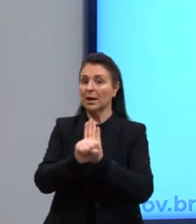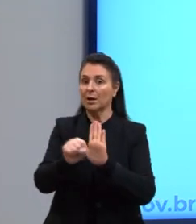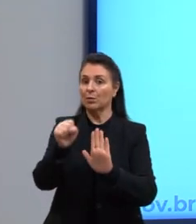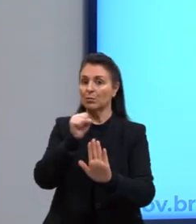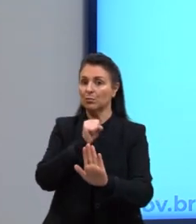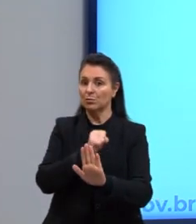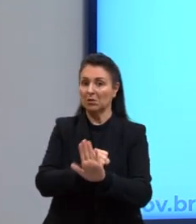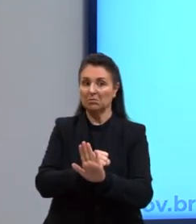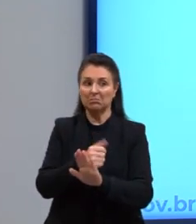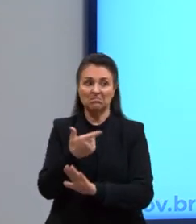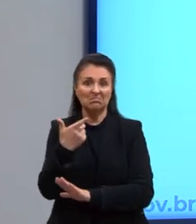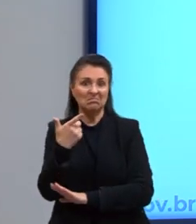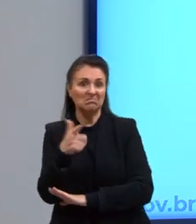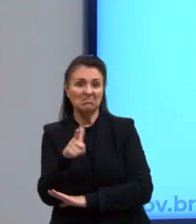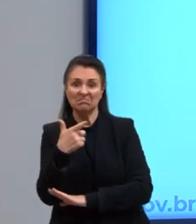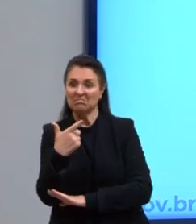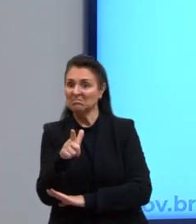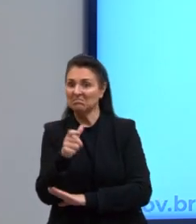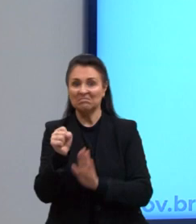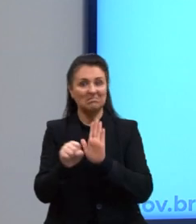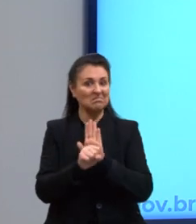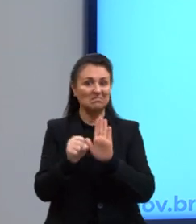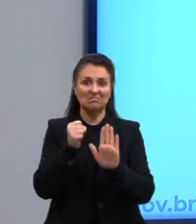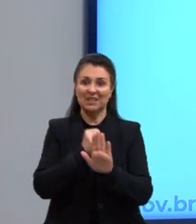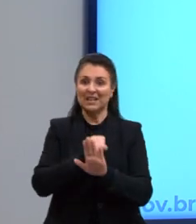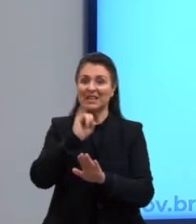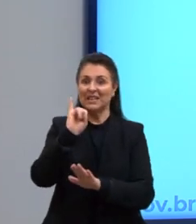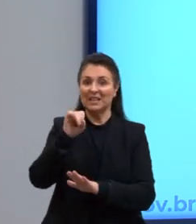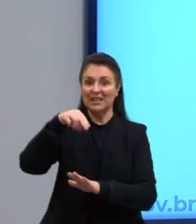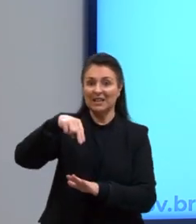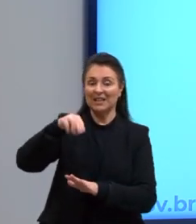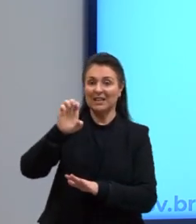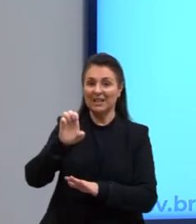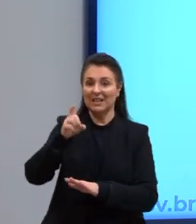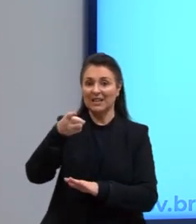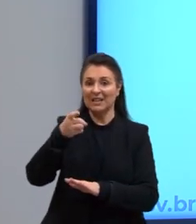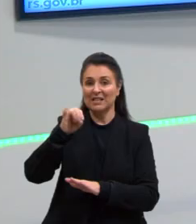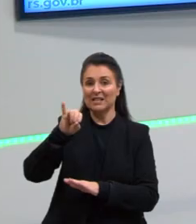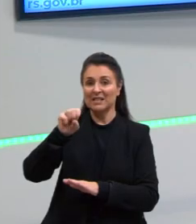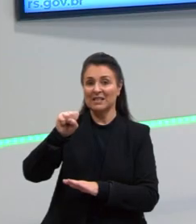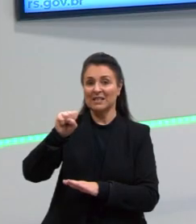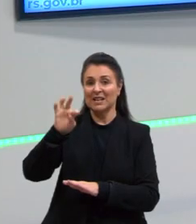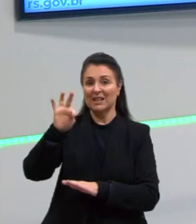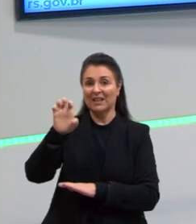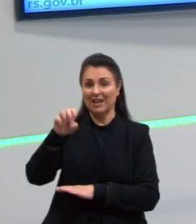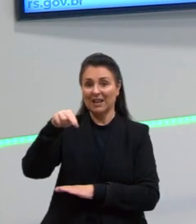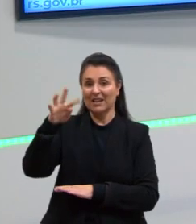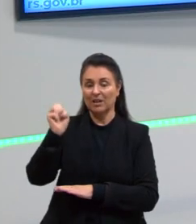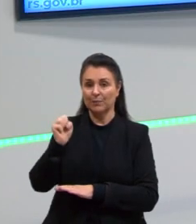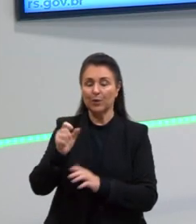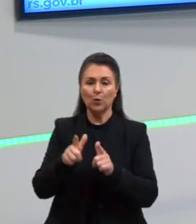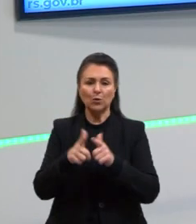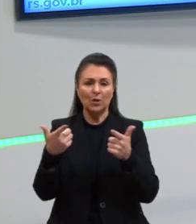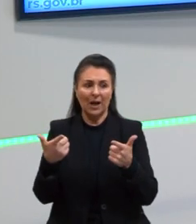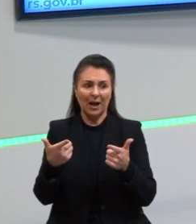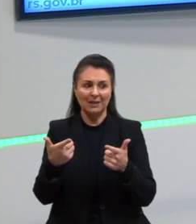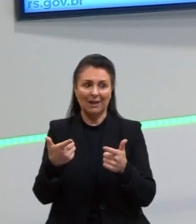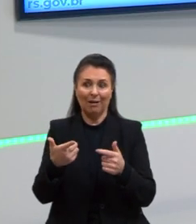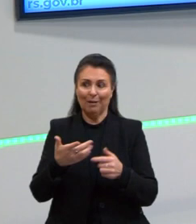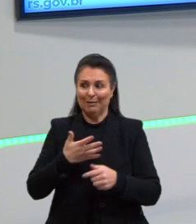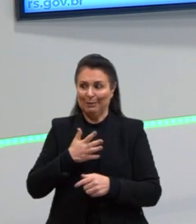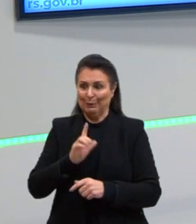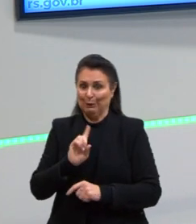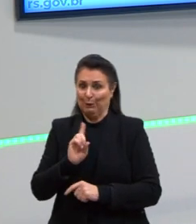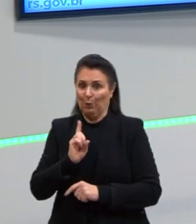inexistente. Isso aqui é uma boa estratégia jornalística. Quando os jornais não querem pôr a culpa em